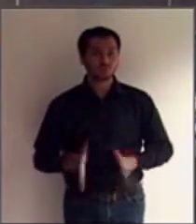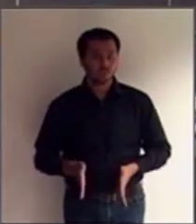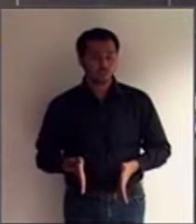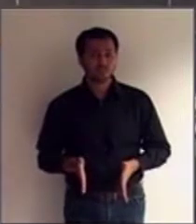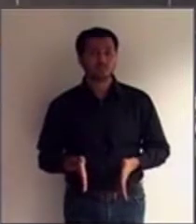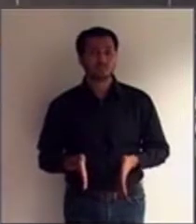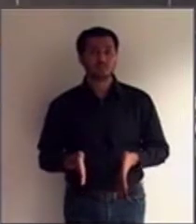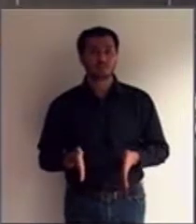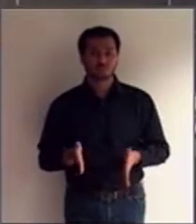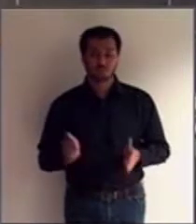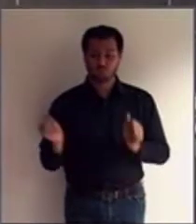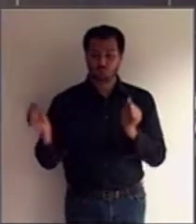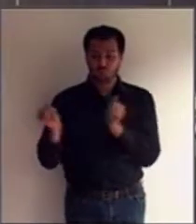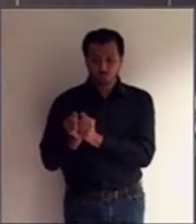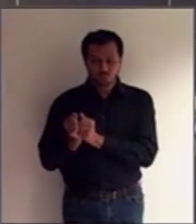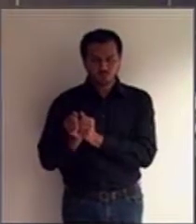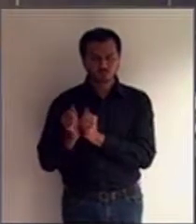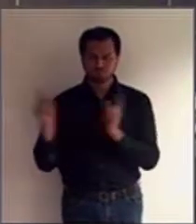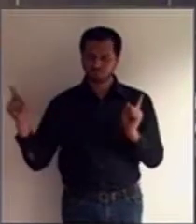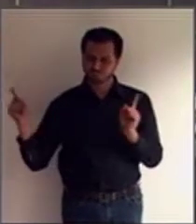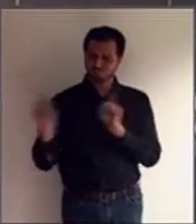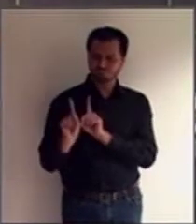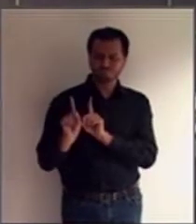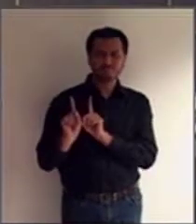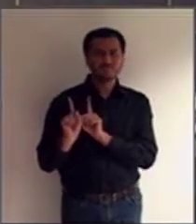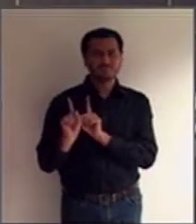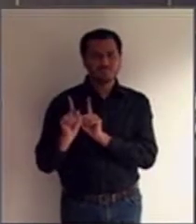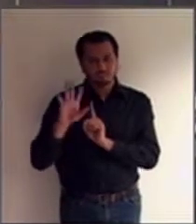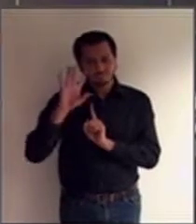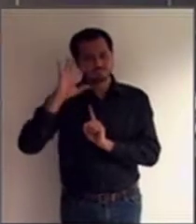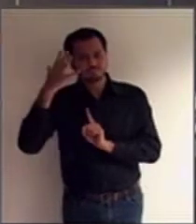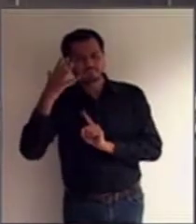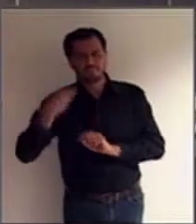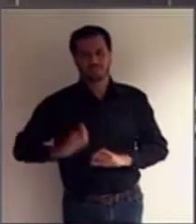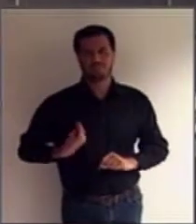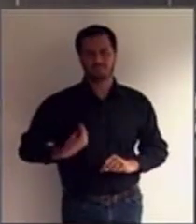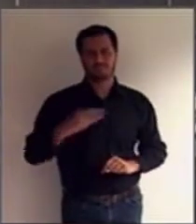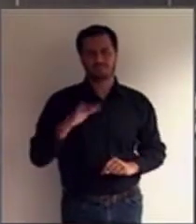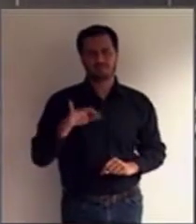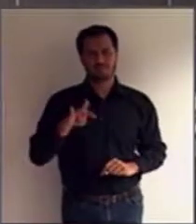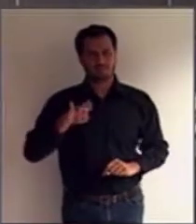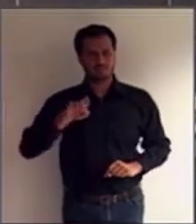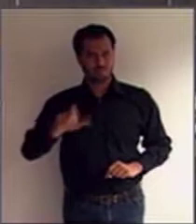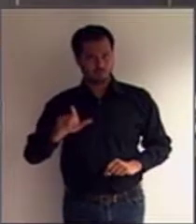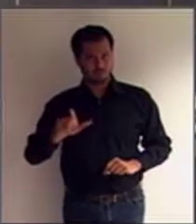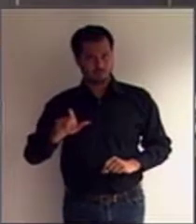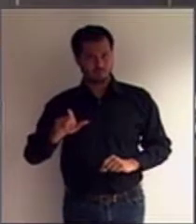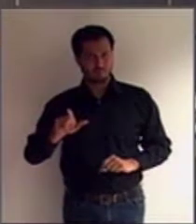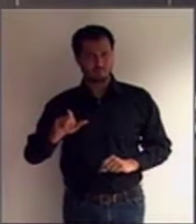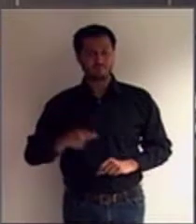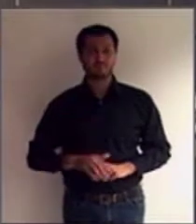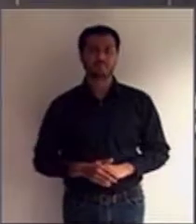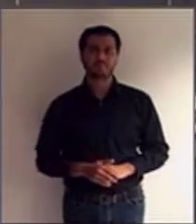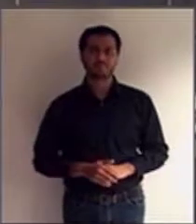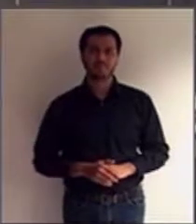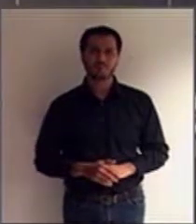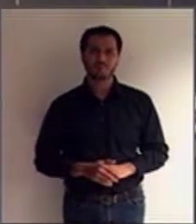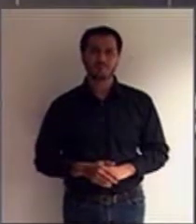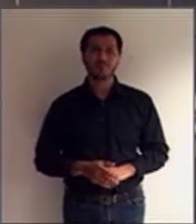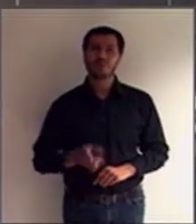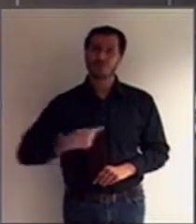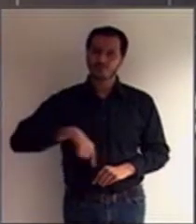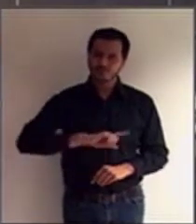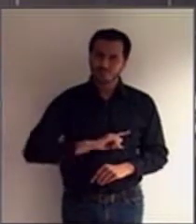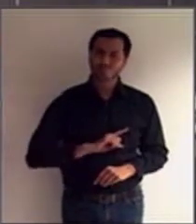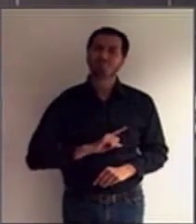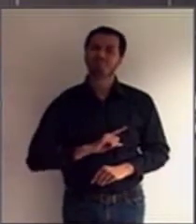junto os atos da vida civil, mas eu pratico esses atos de maneira apoiada. E é essa situação que